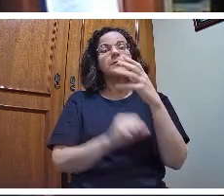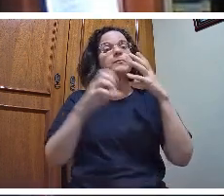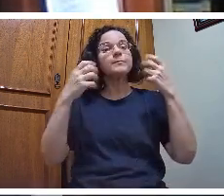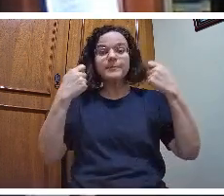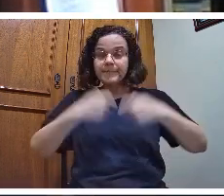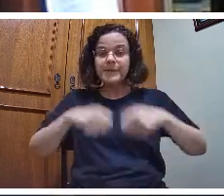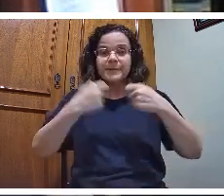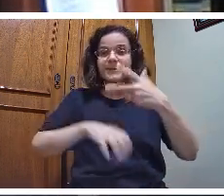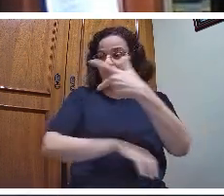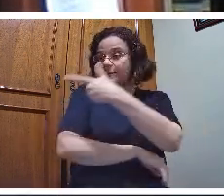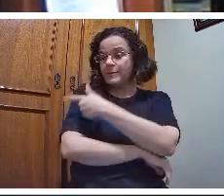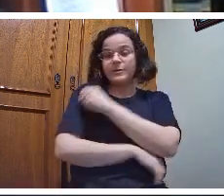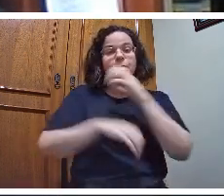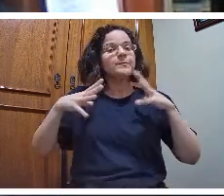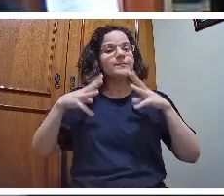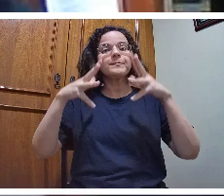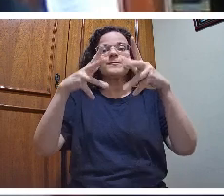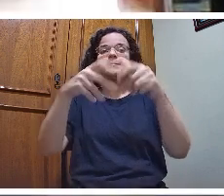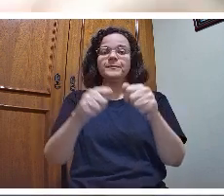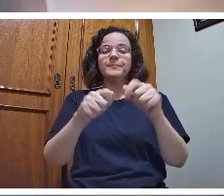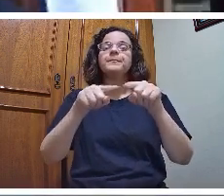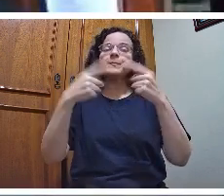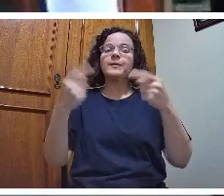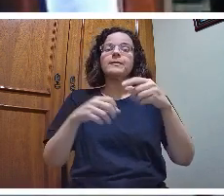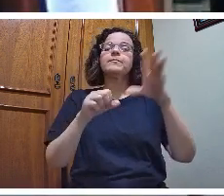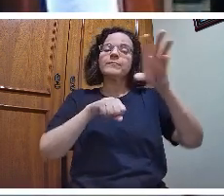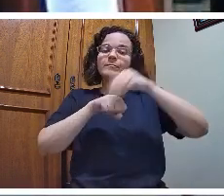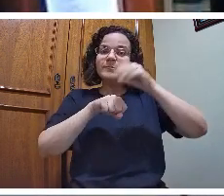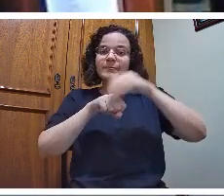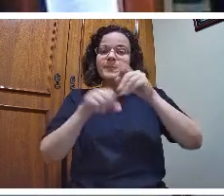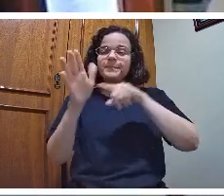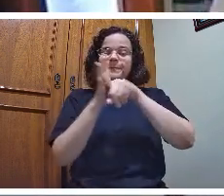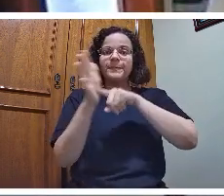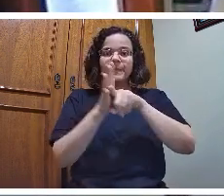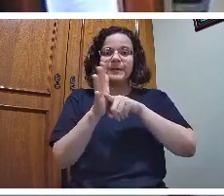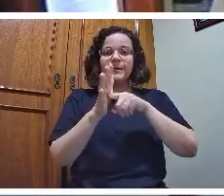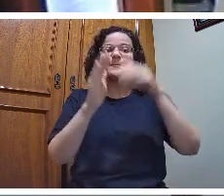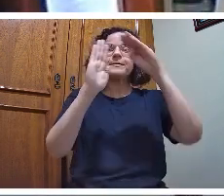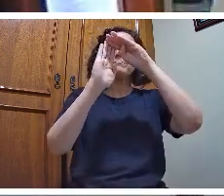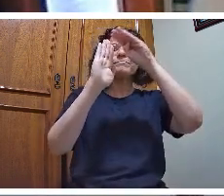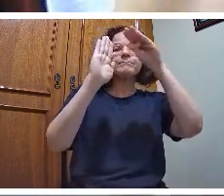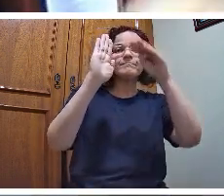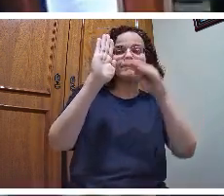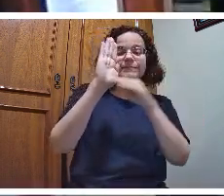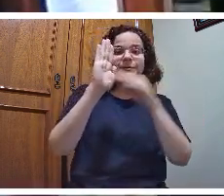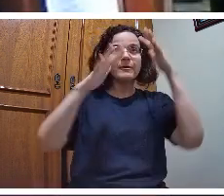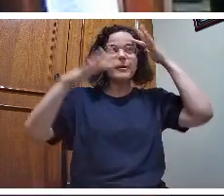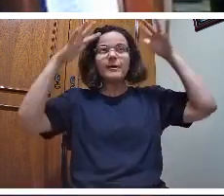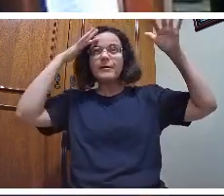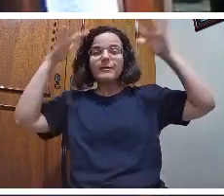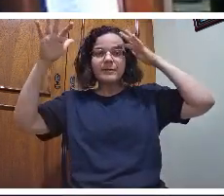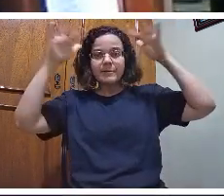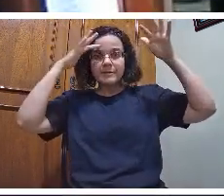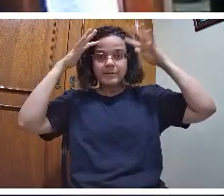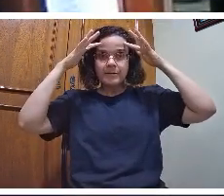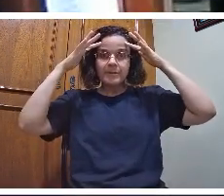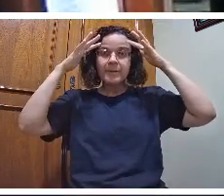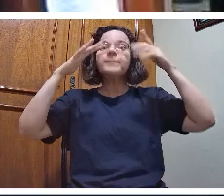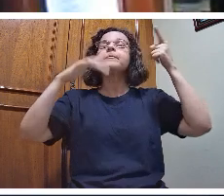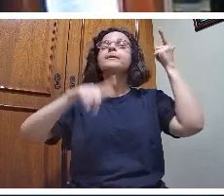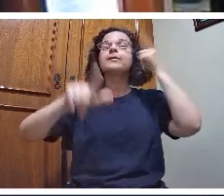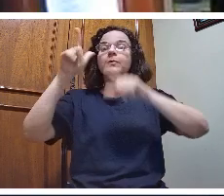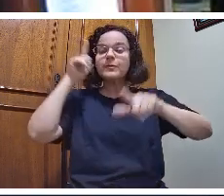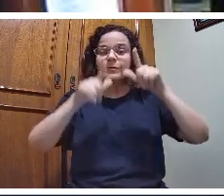conhecimento científico tem que descer do seu status de abstração para a concretude da vida.